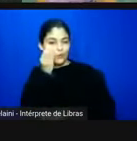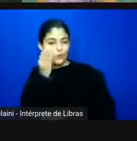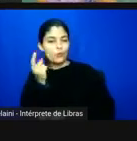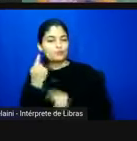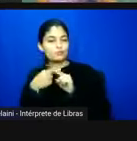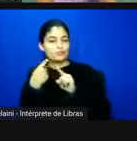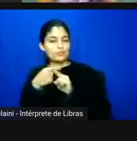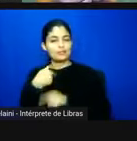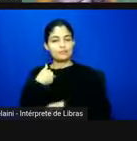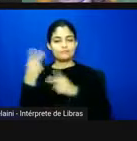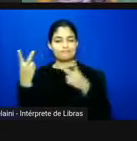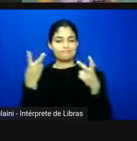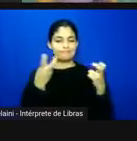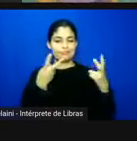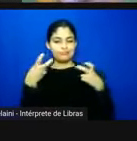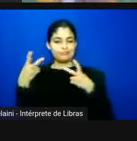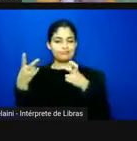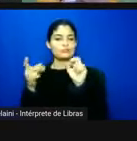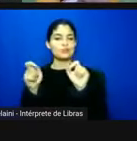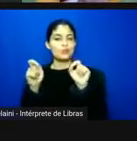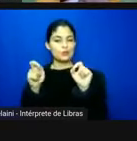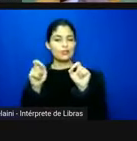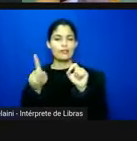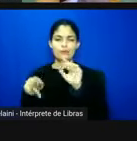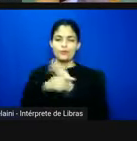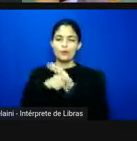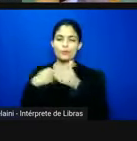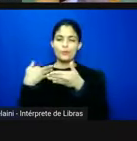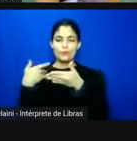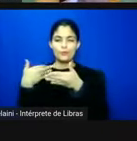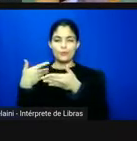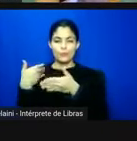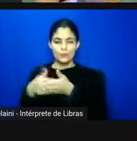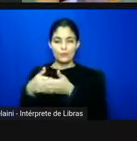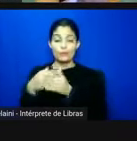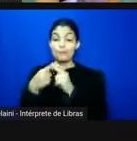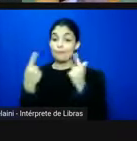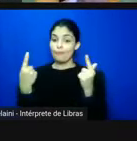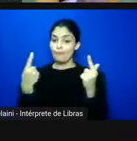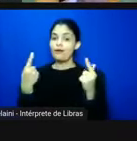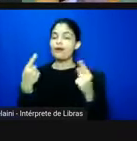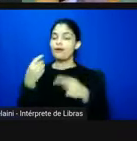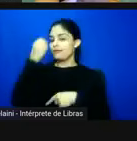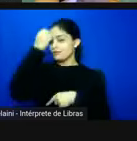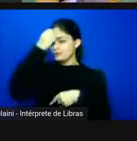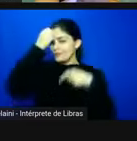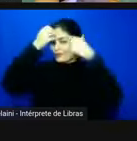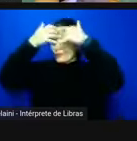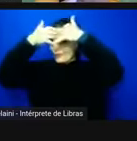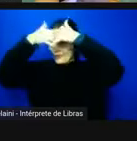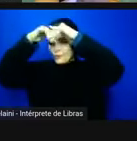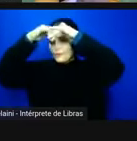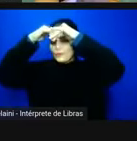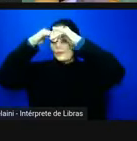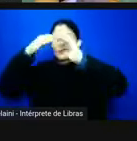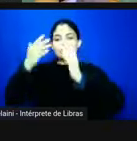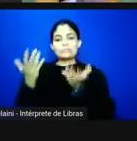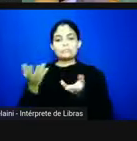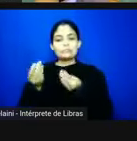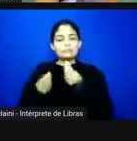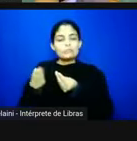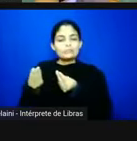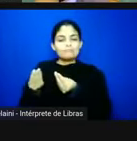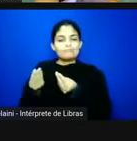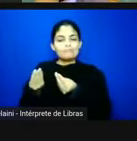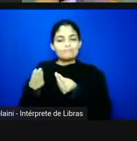observado isso que é algo que é do processo mas as reflexões do campo de emancipações e